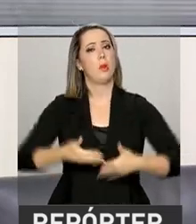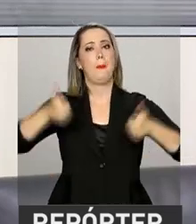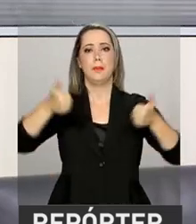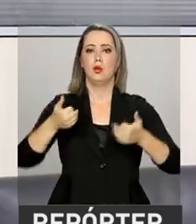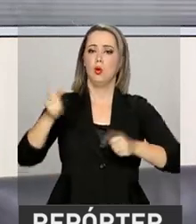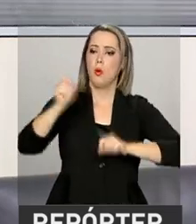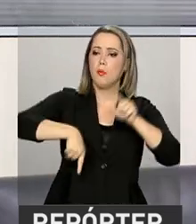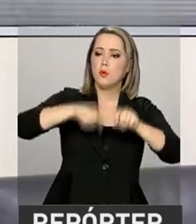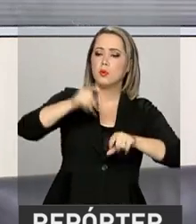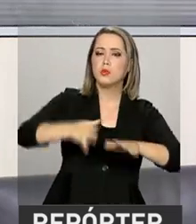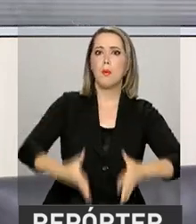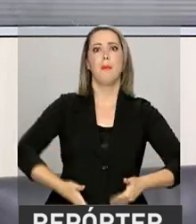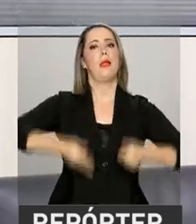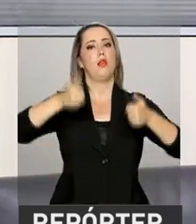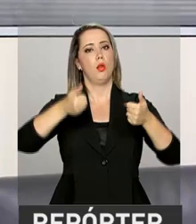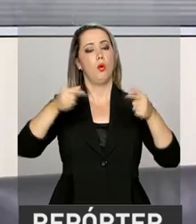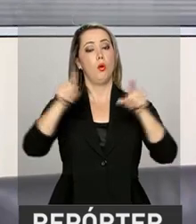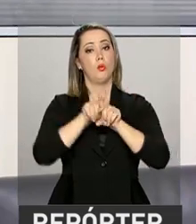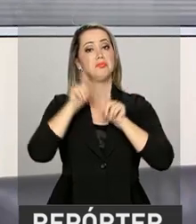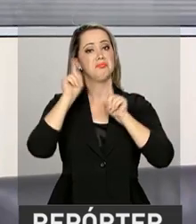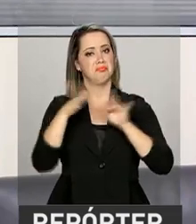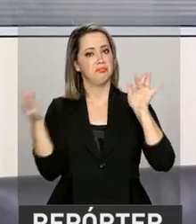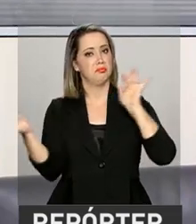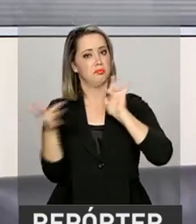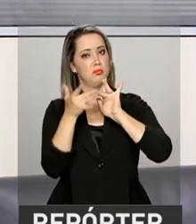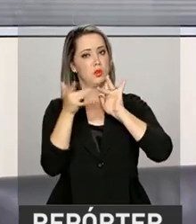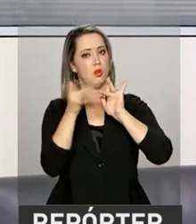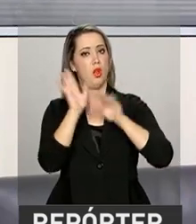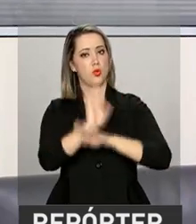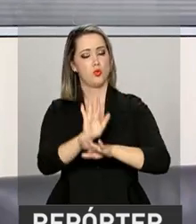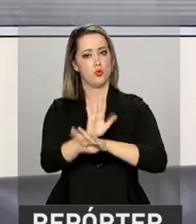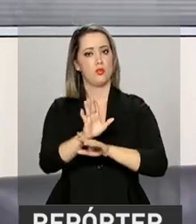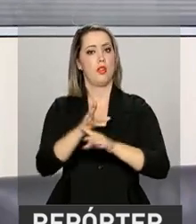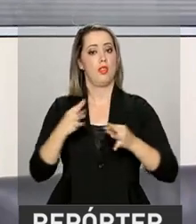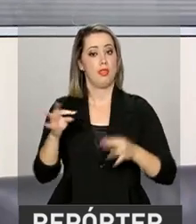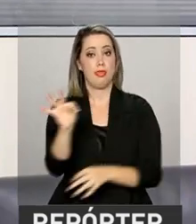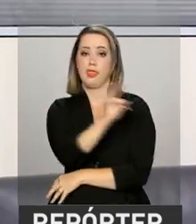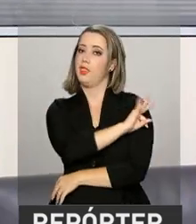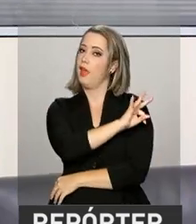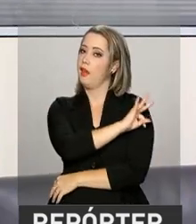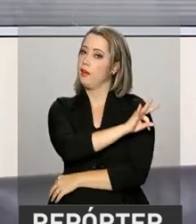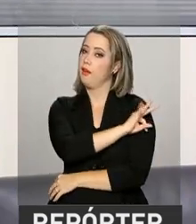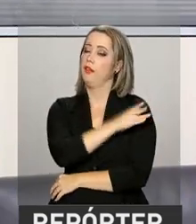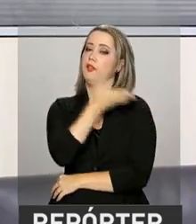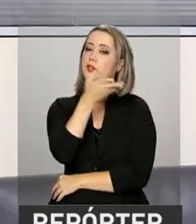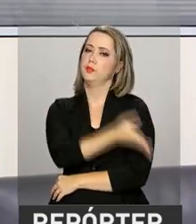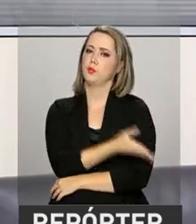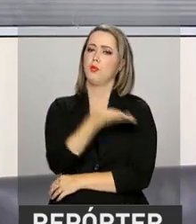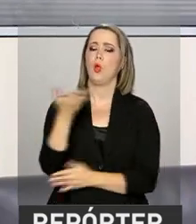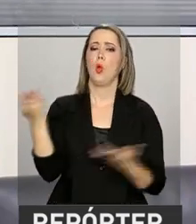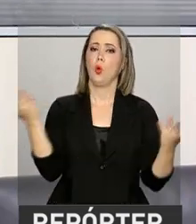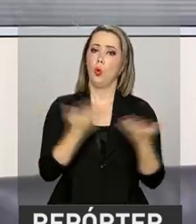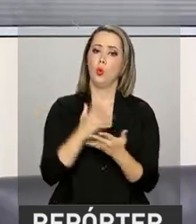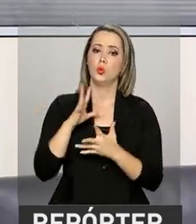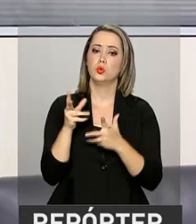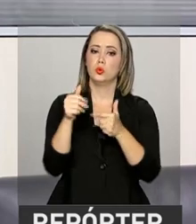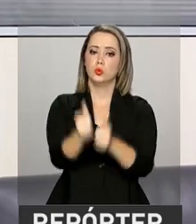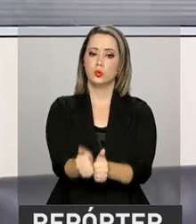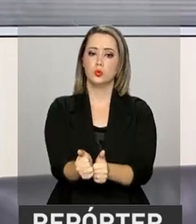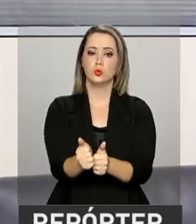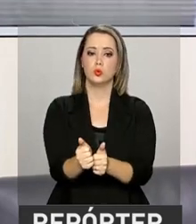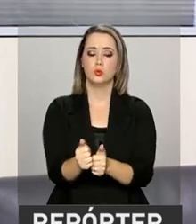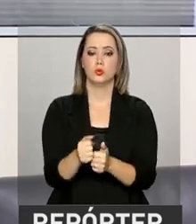sustentável tem muito a ver com assistência técnica. Então, hoje, praticamente todas as